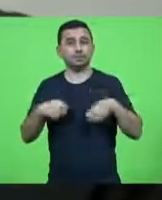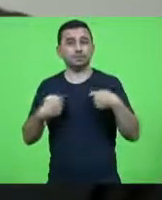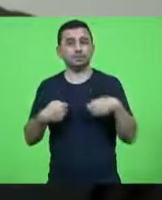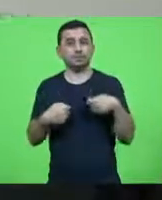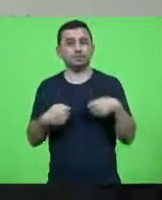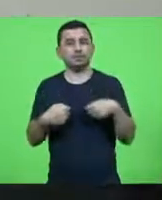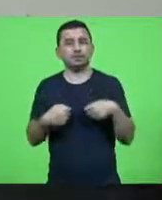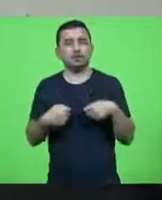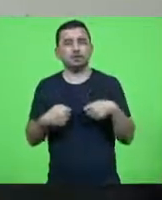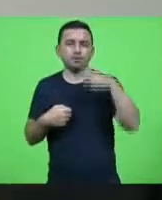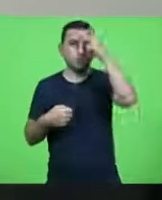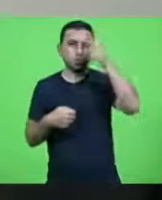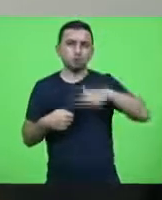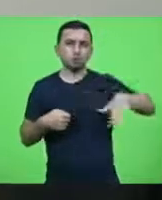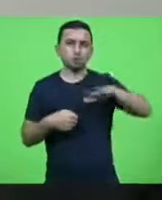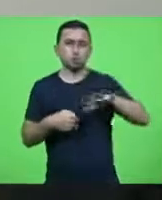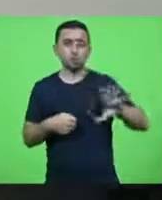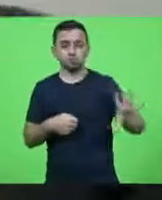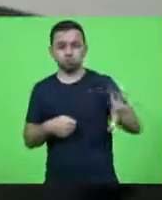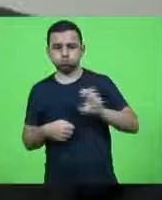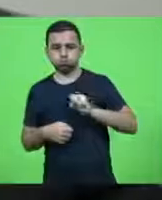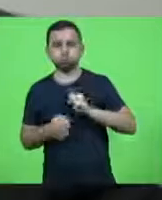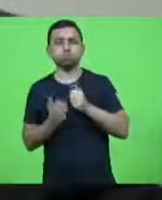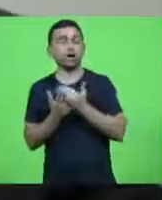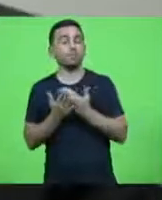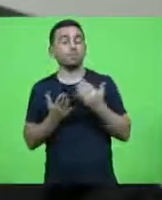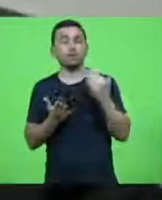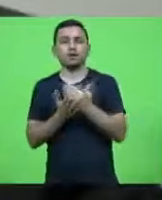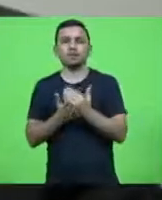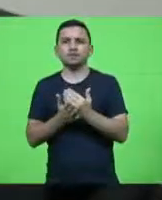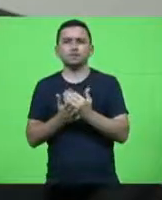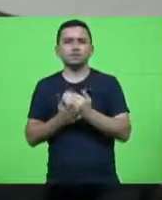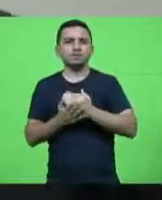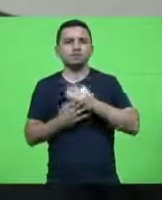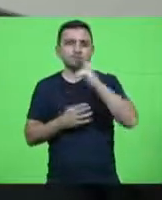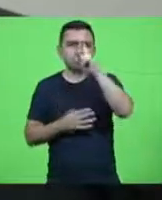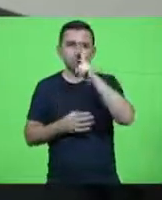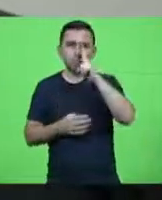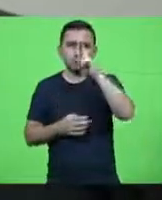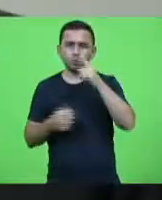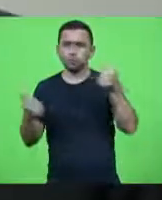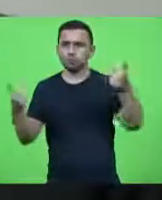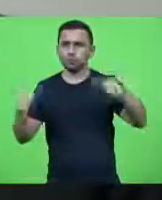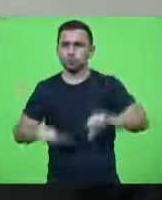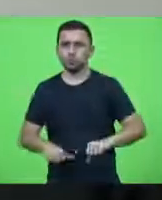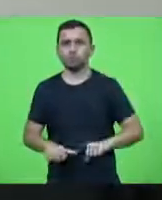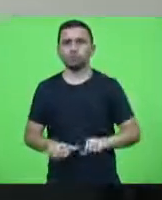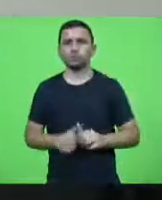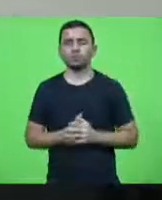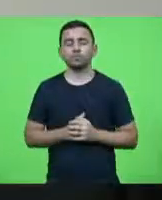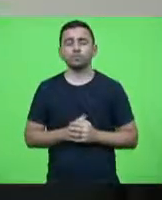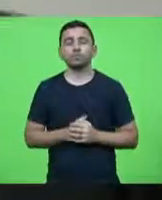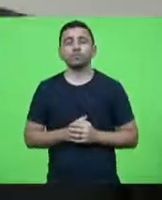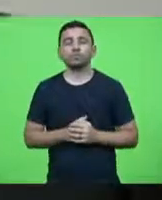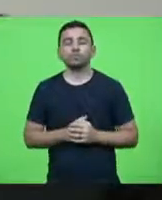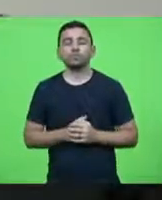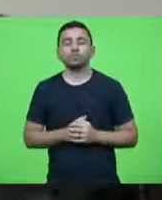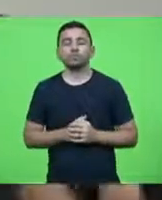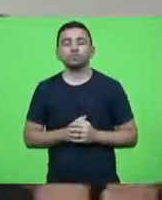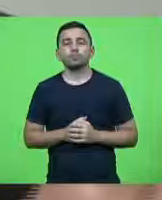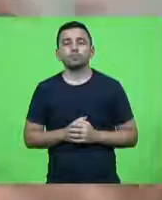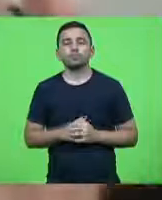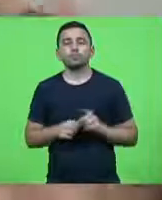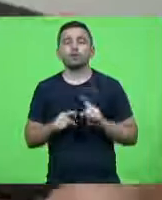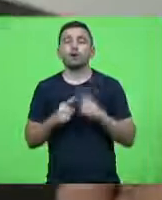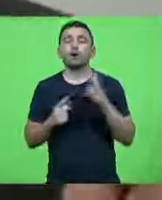maior contaminação e nocividade dentro desse sistema caótico pois bem então